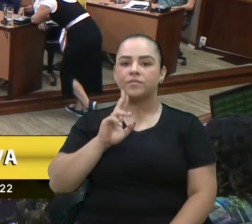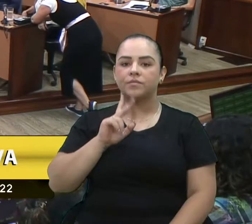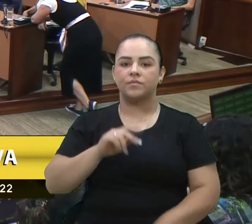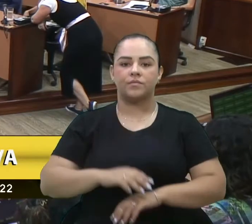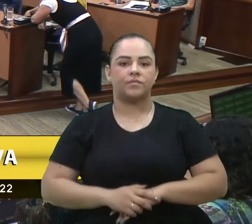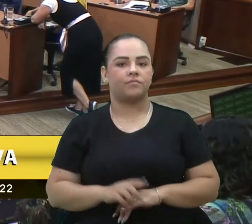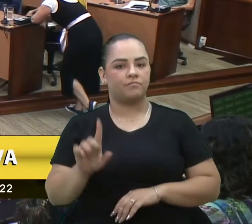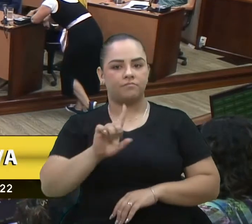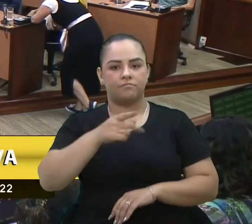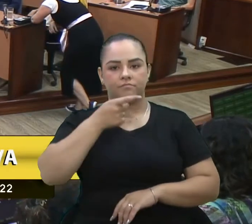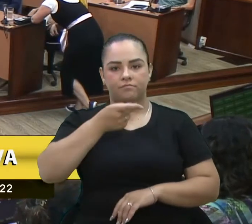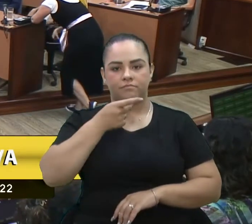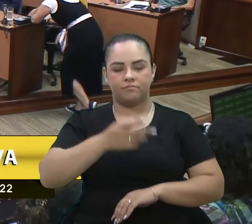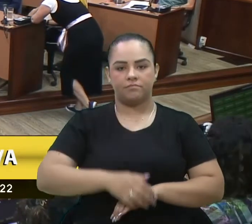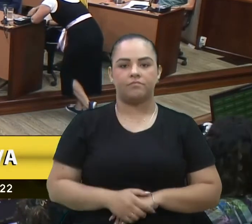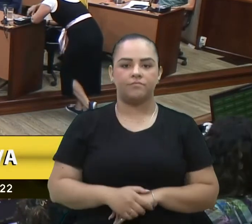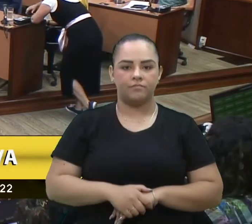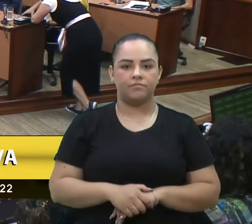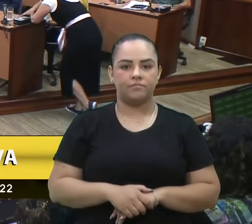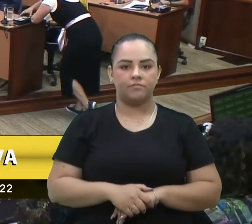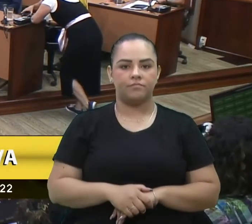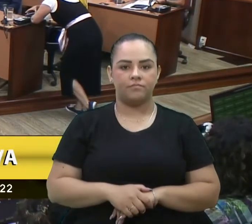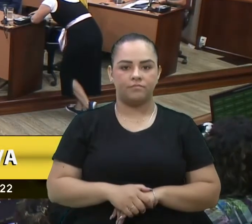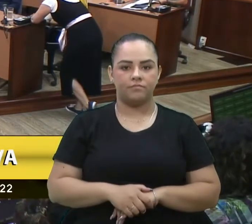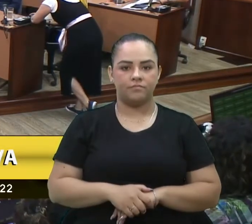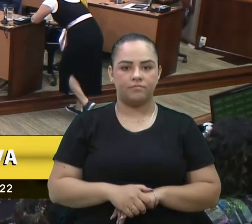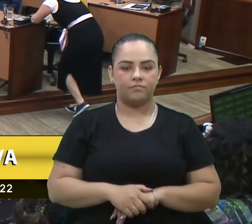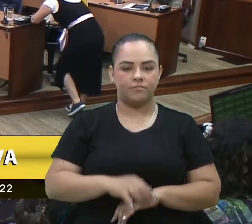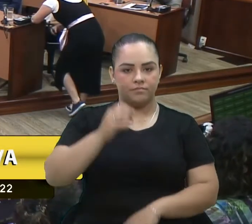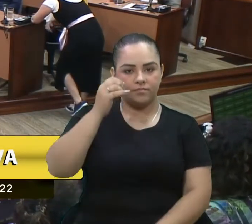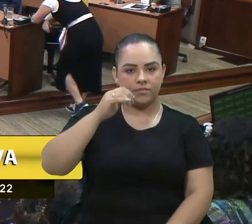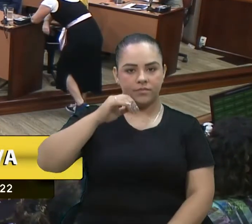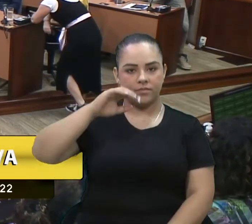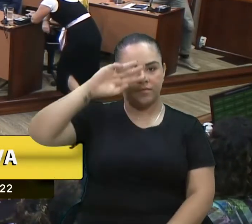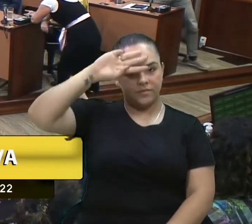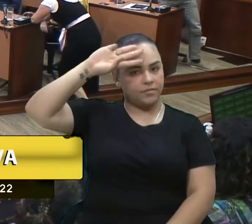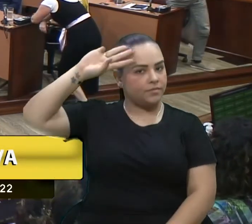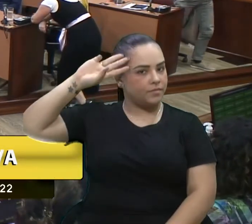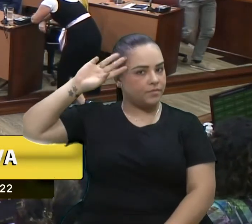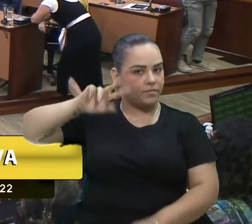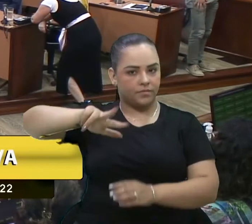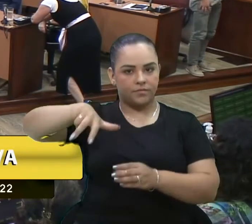agradece, abre mão, vereador Juliano, na tribuna.